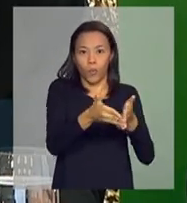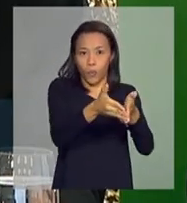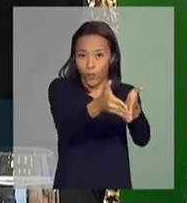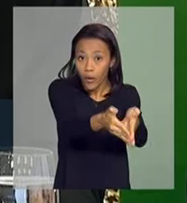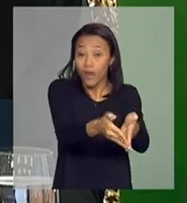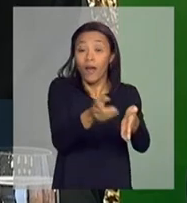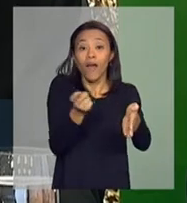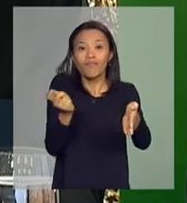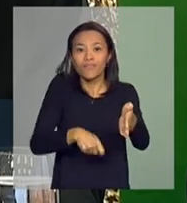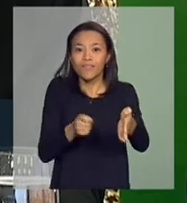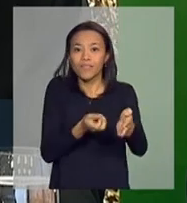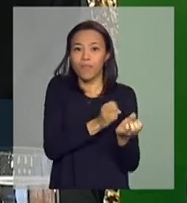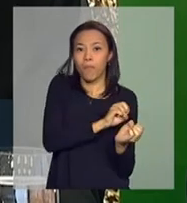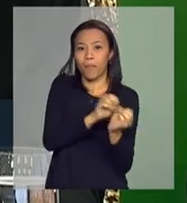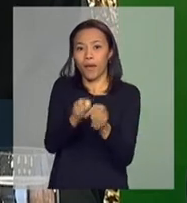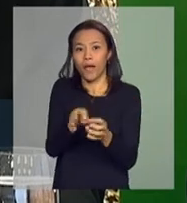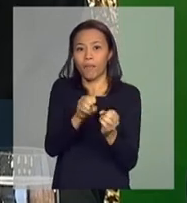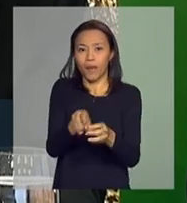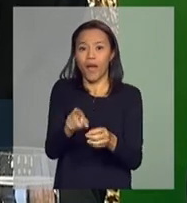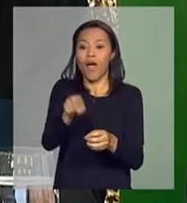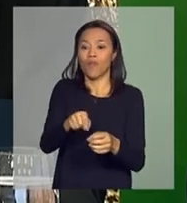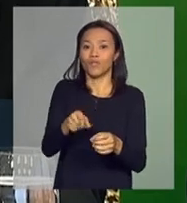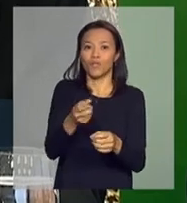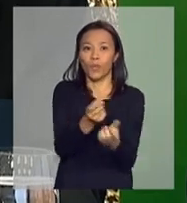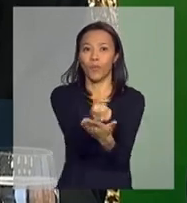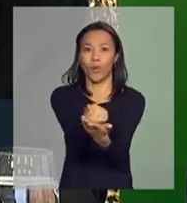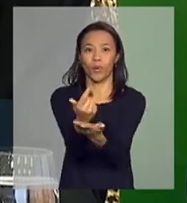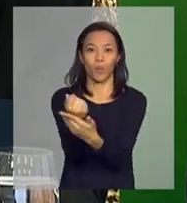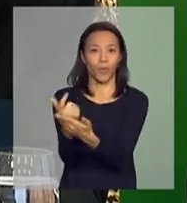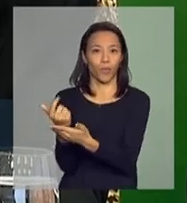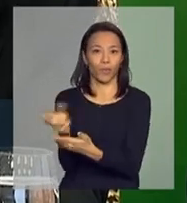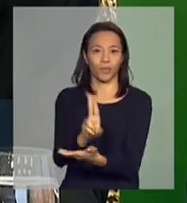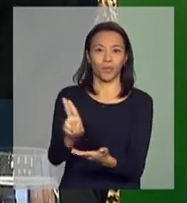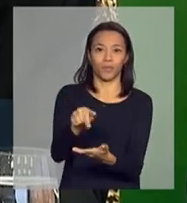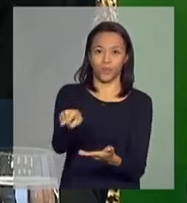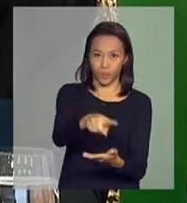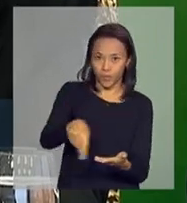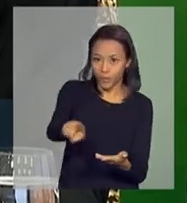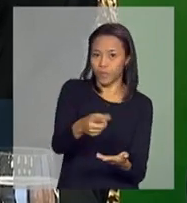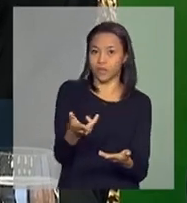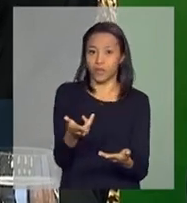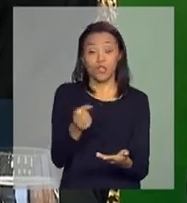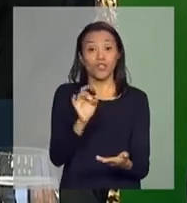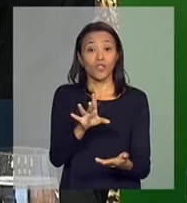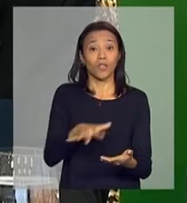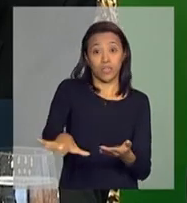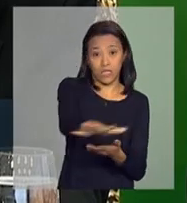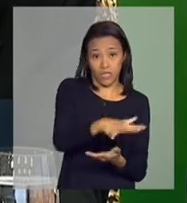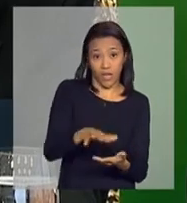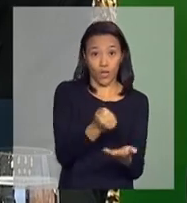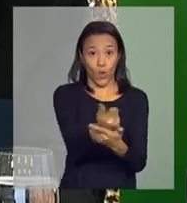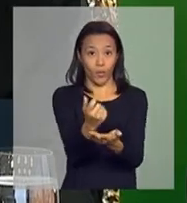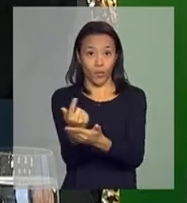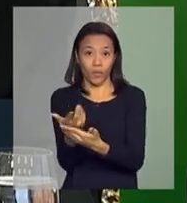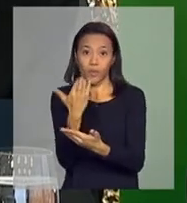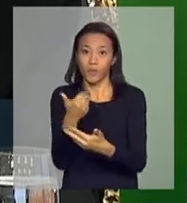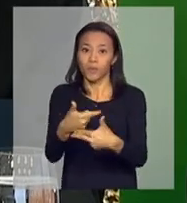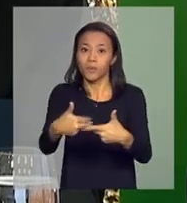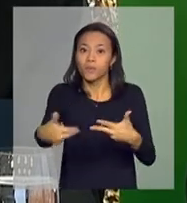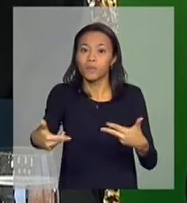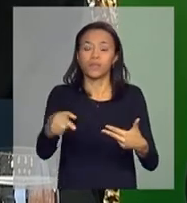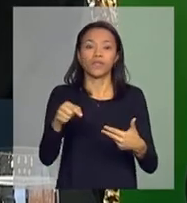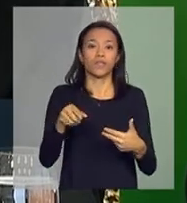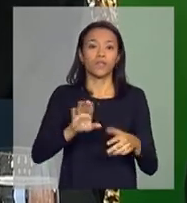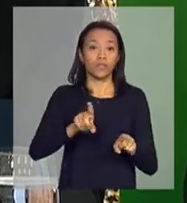as áreas de consumo. E vamos construir armazéns também nas áreas de consumo, só nas áreas de consumo, onde, no momento da